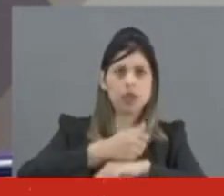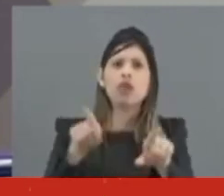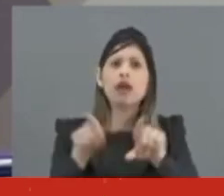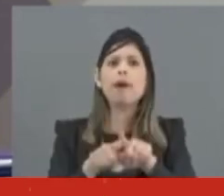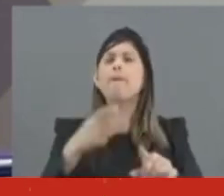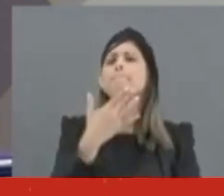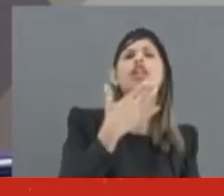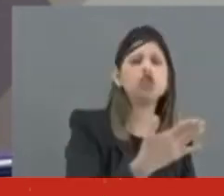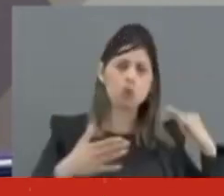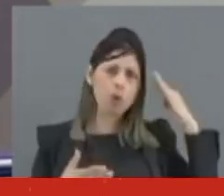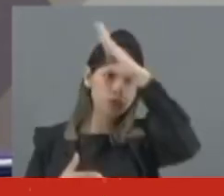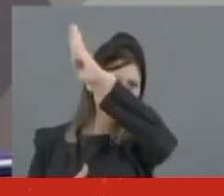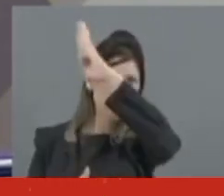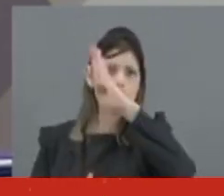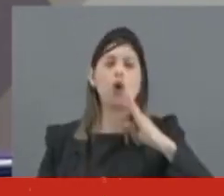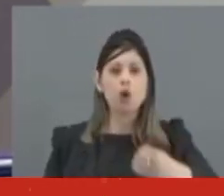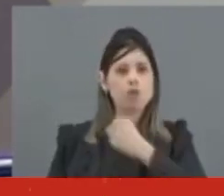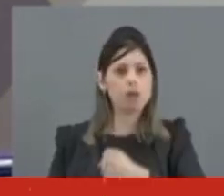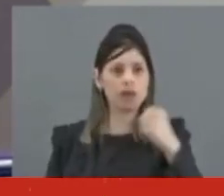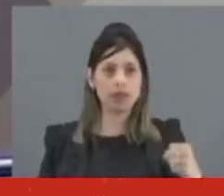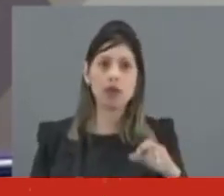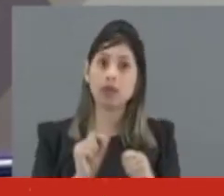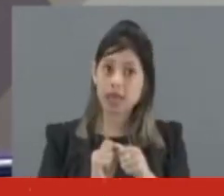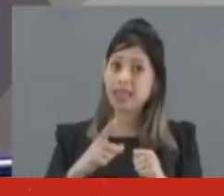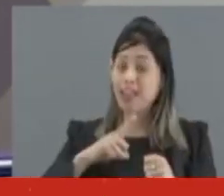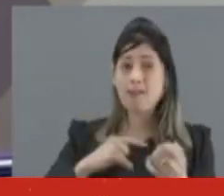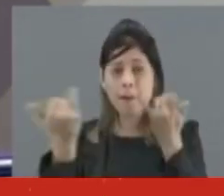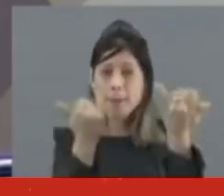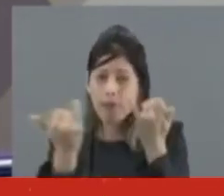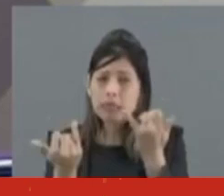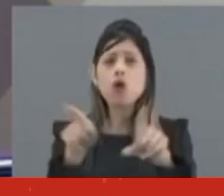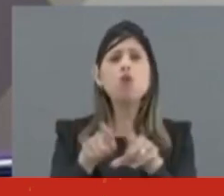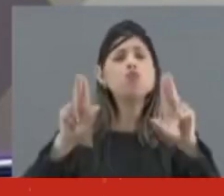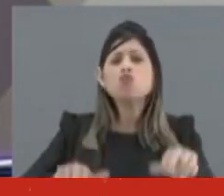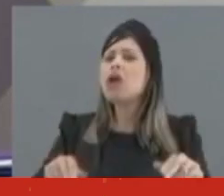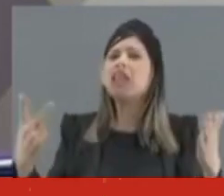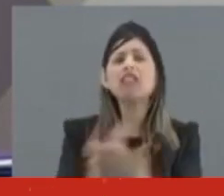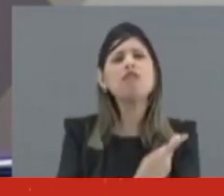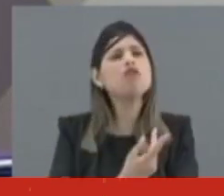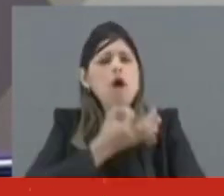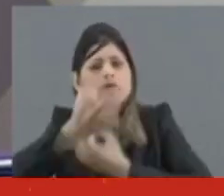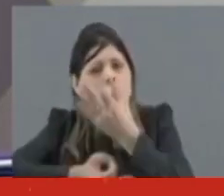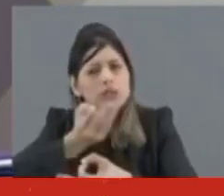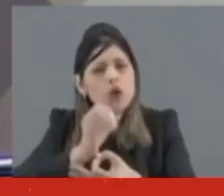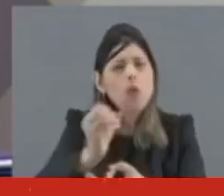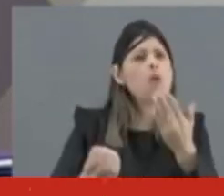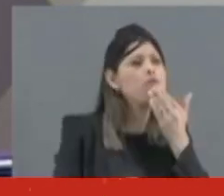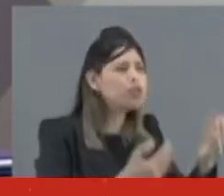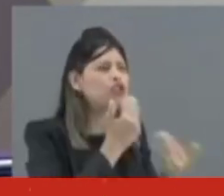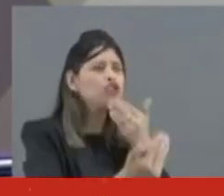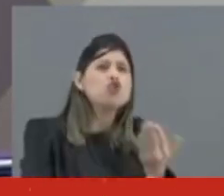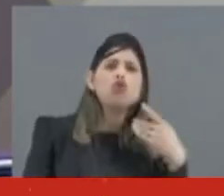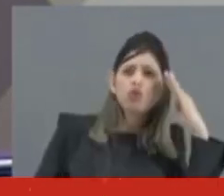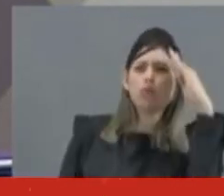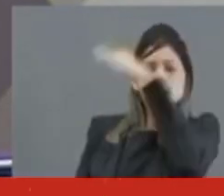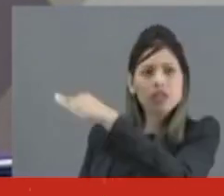Bolsonaro no poder. Dentre outras mensagens, conforme apresentado ao longo deste trabalho, nunca houve qualquer discurso ou pedido de Jair Bolsonaro para que os